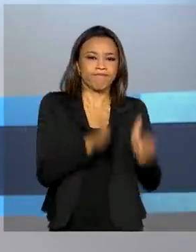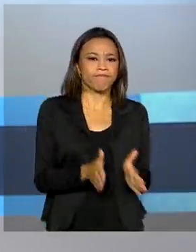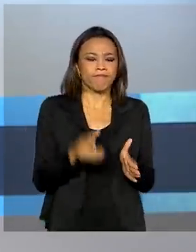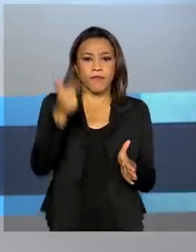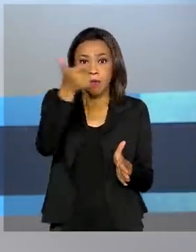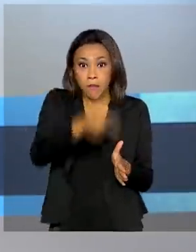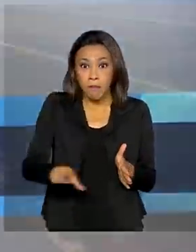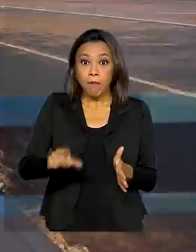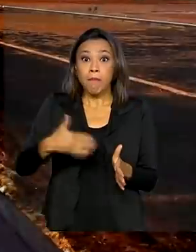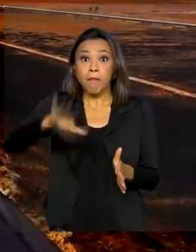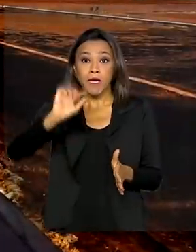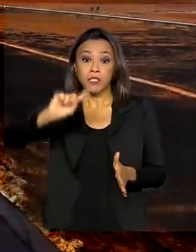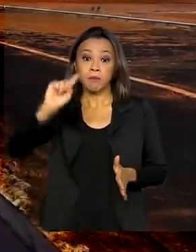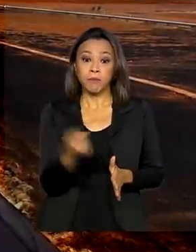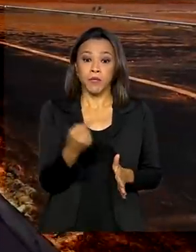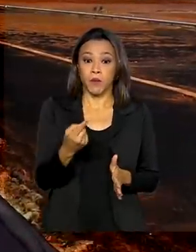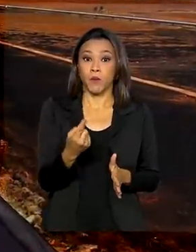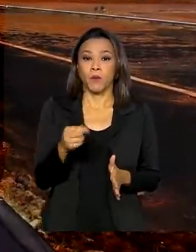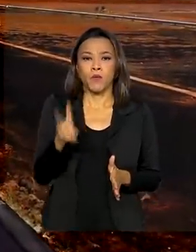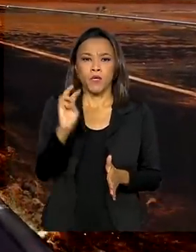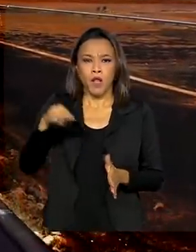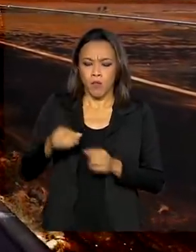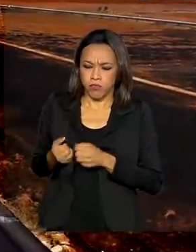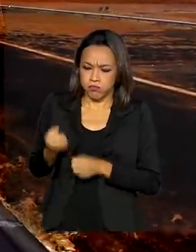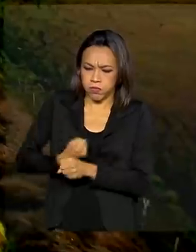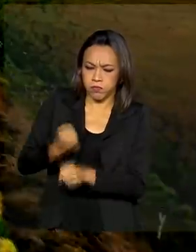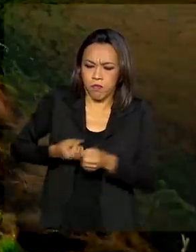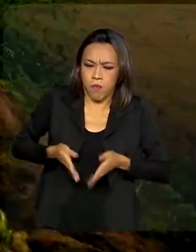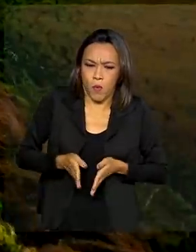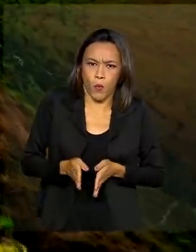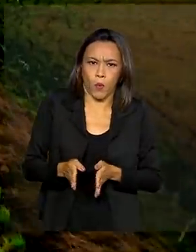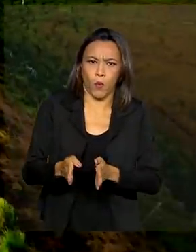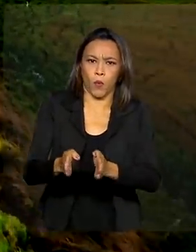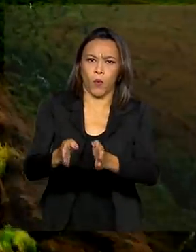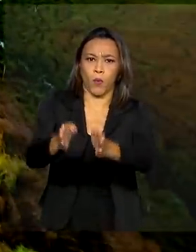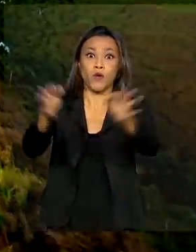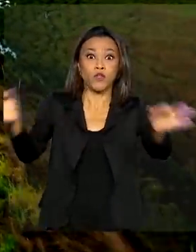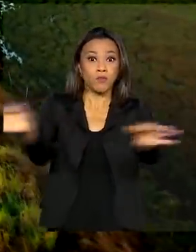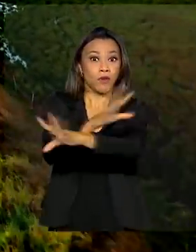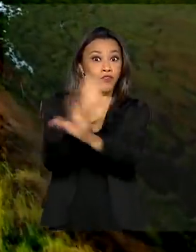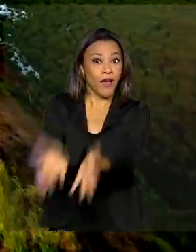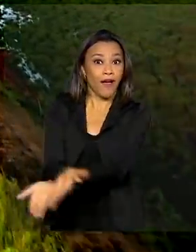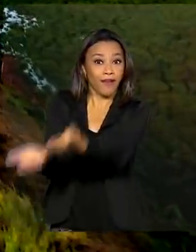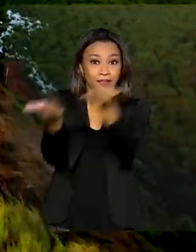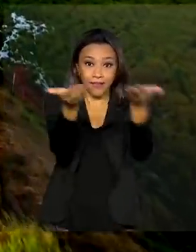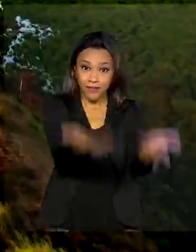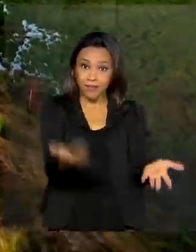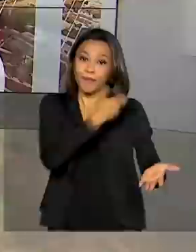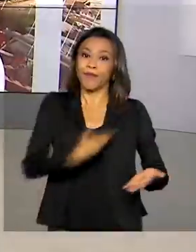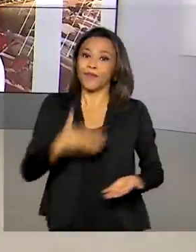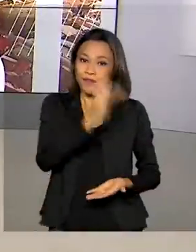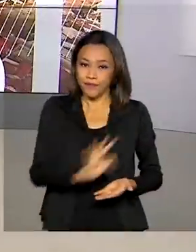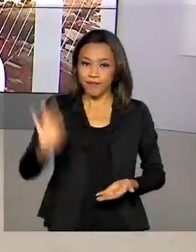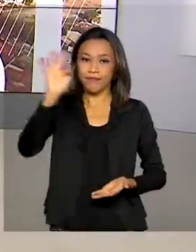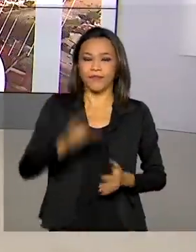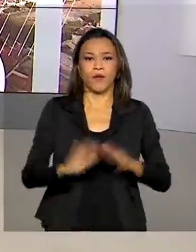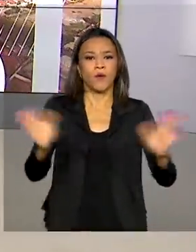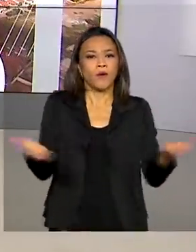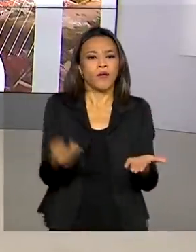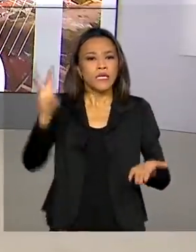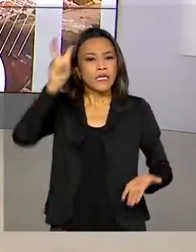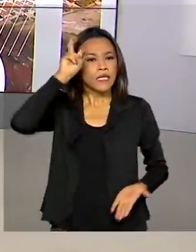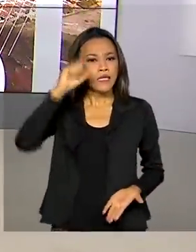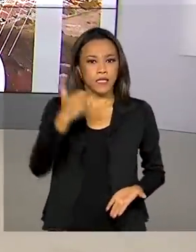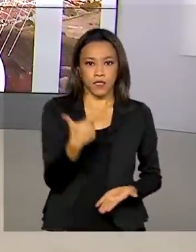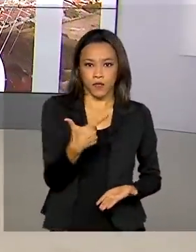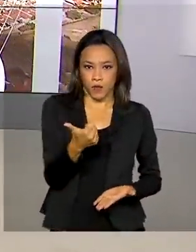mais de mil quilômetros de obras em rodovias foram entregues esse ano pelo governo federal. Hoje é quinta